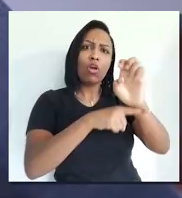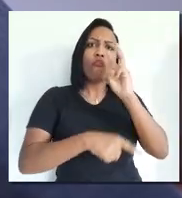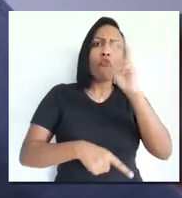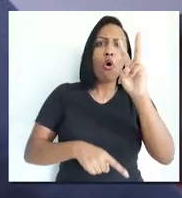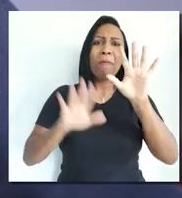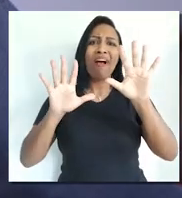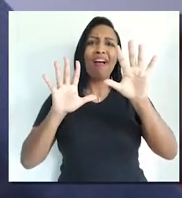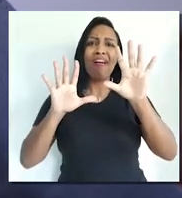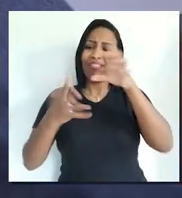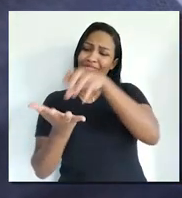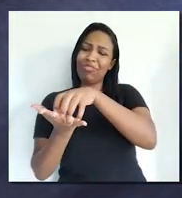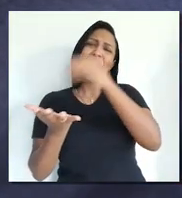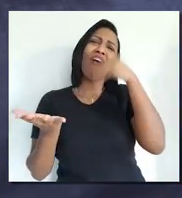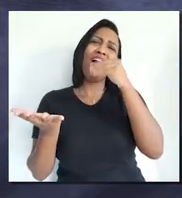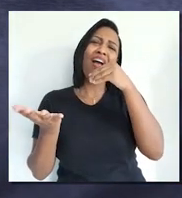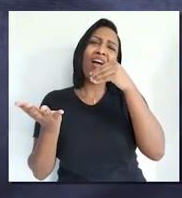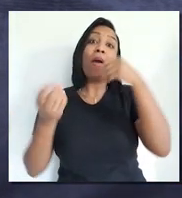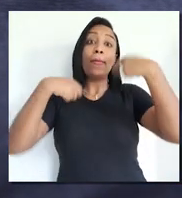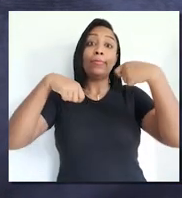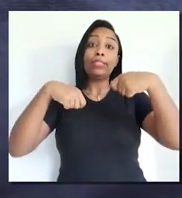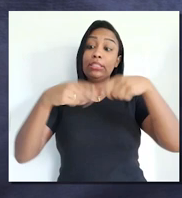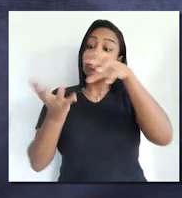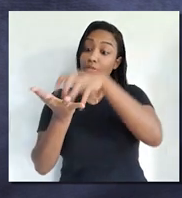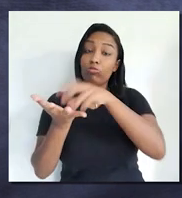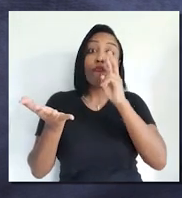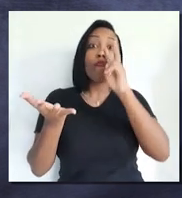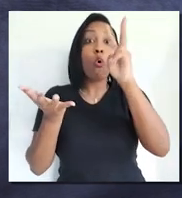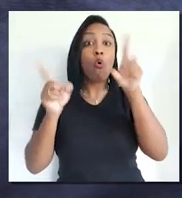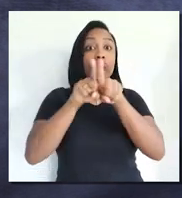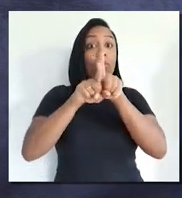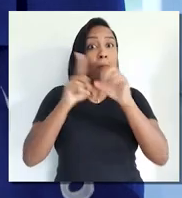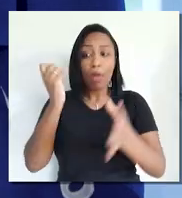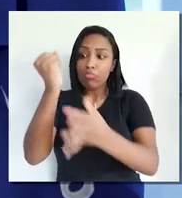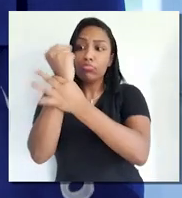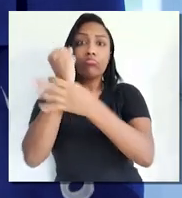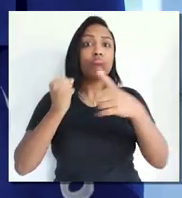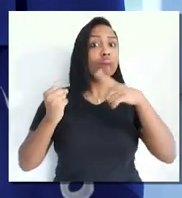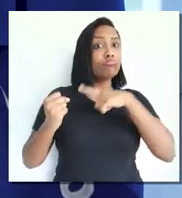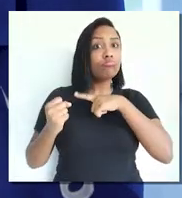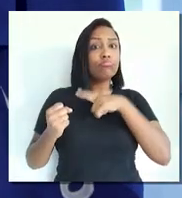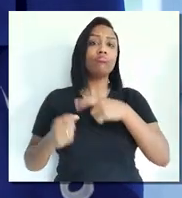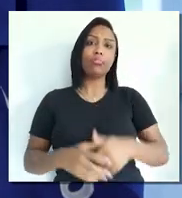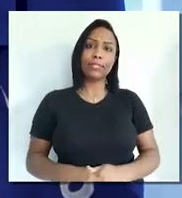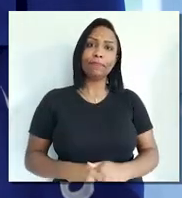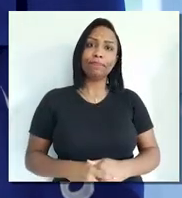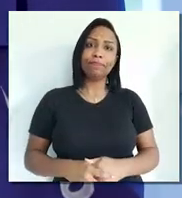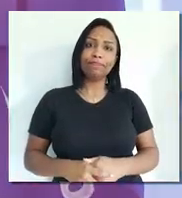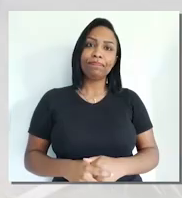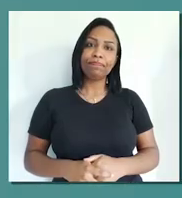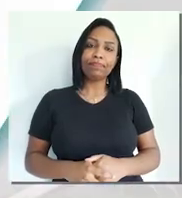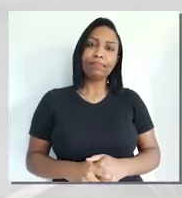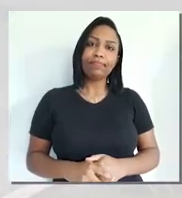fracas. Instituições fortes também têm que ser preservadas e a segurança institucional também procura alcançar